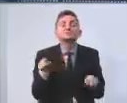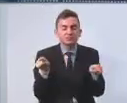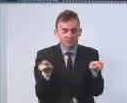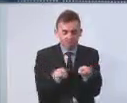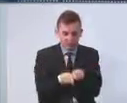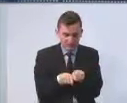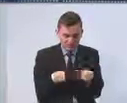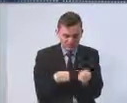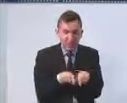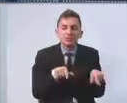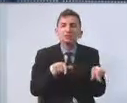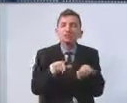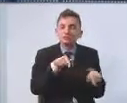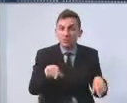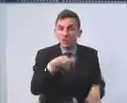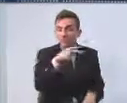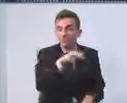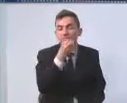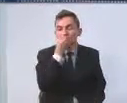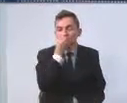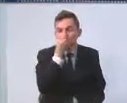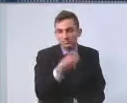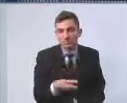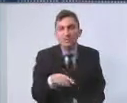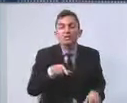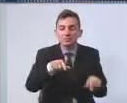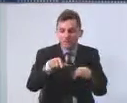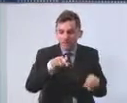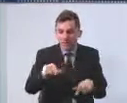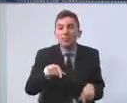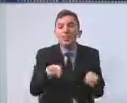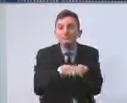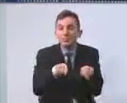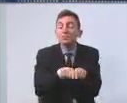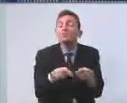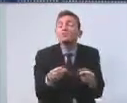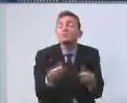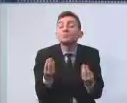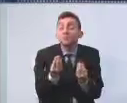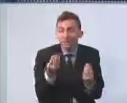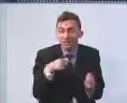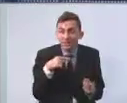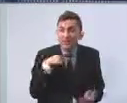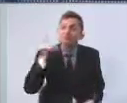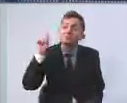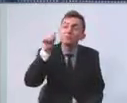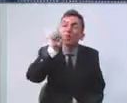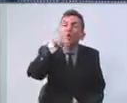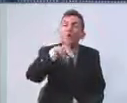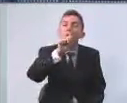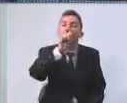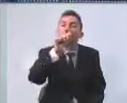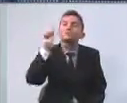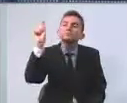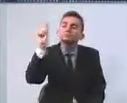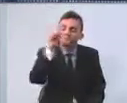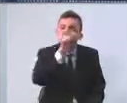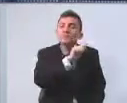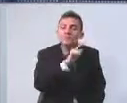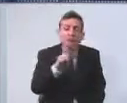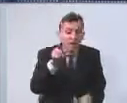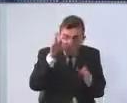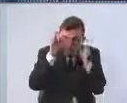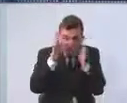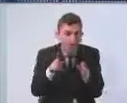trabalho interessante nesse sentido. Também faz um trabalho interessante nesse sentido. Nós temos várias ONGs que já se dedicam a essa questão.